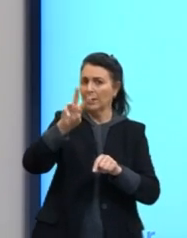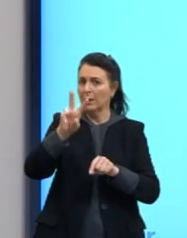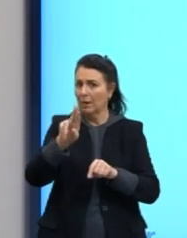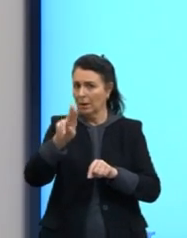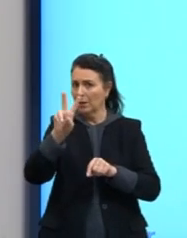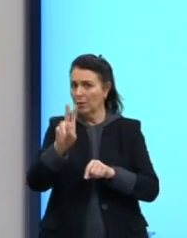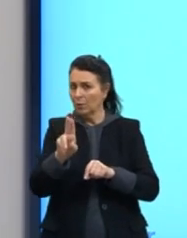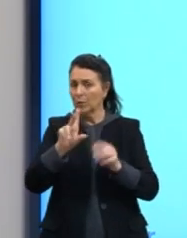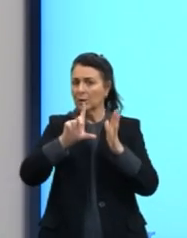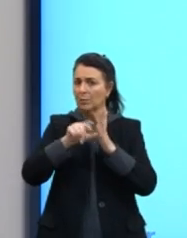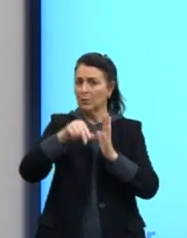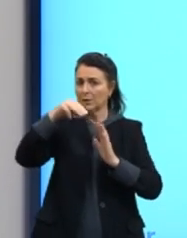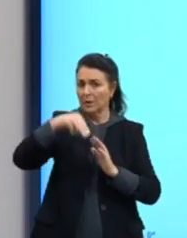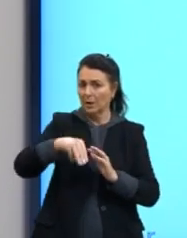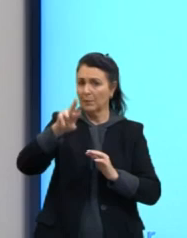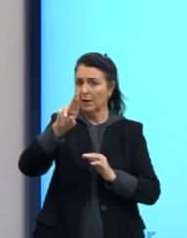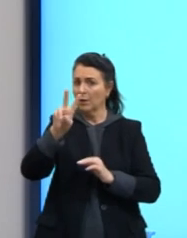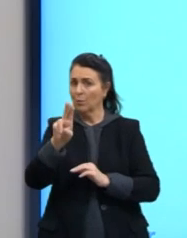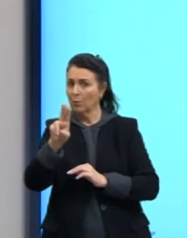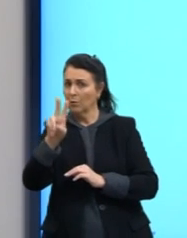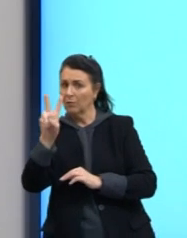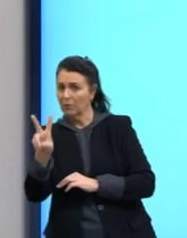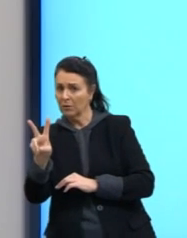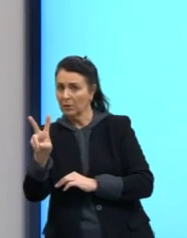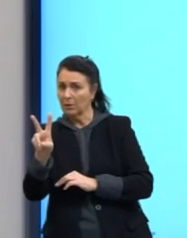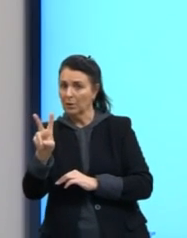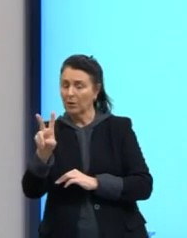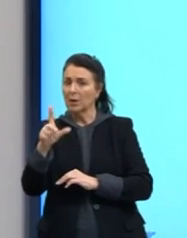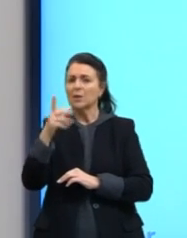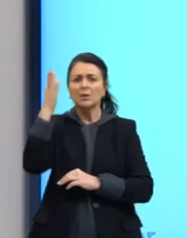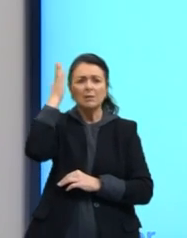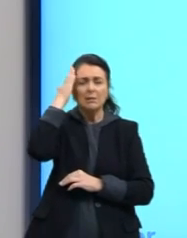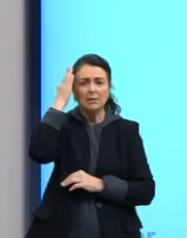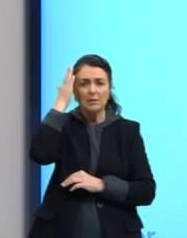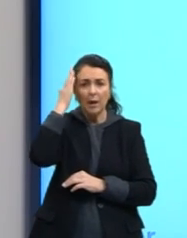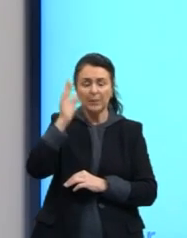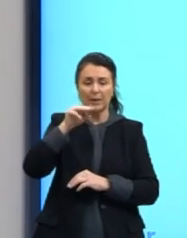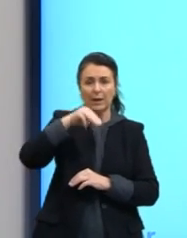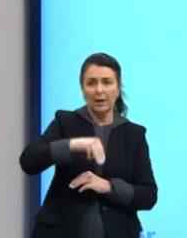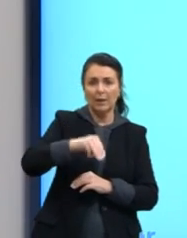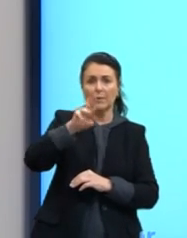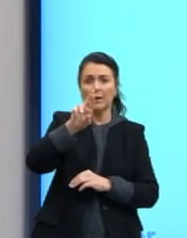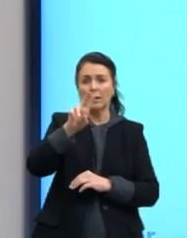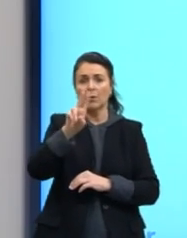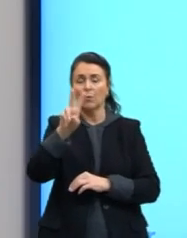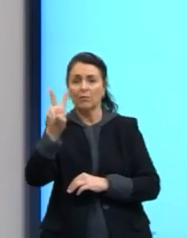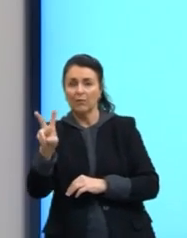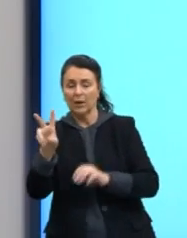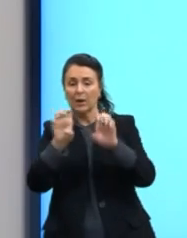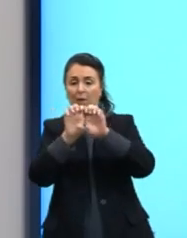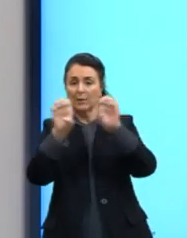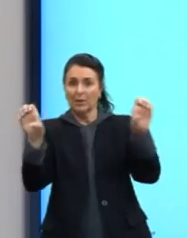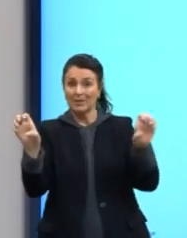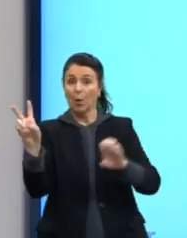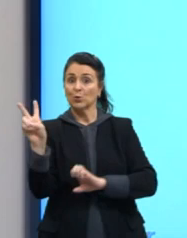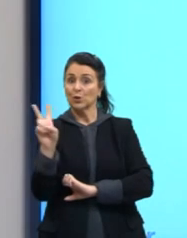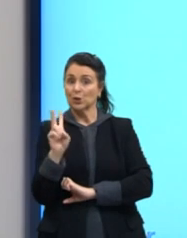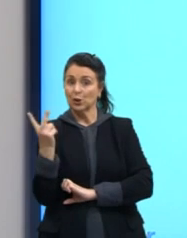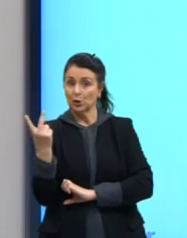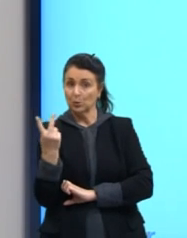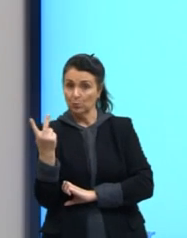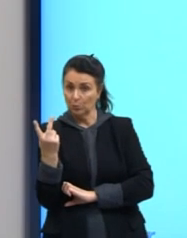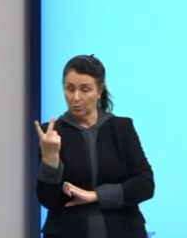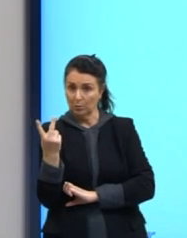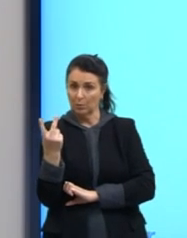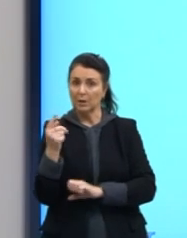depois o MRUV. O sim, gente? Mas a gente sabe que o MRUV, ele é uma equação de segundo grau, que é o quê? Uma